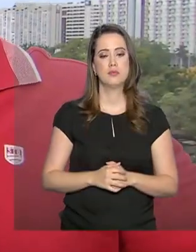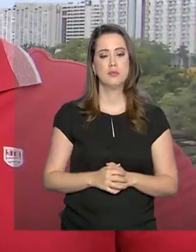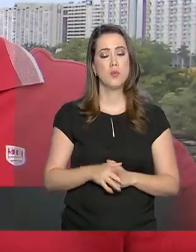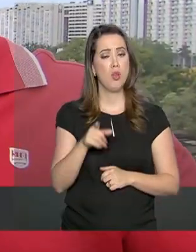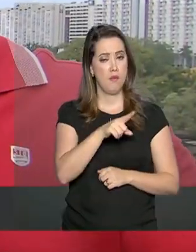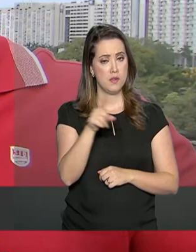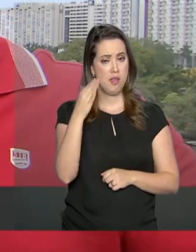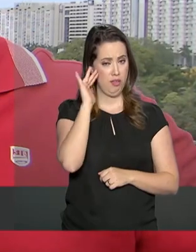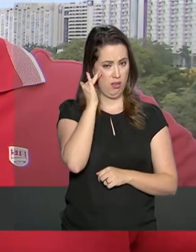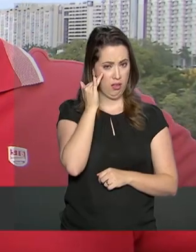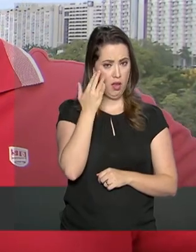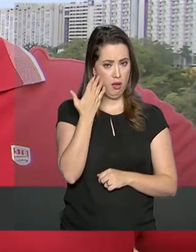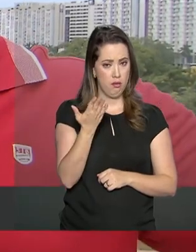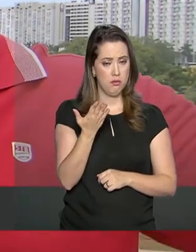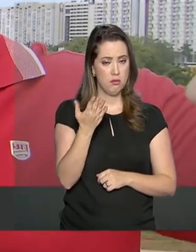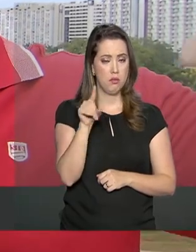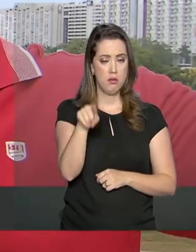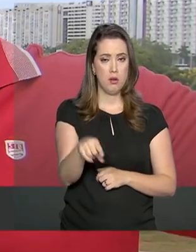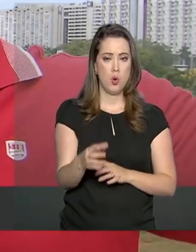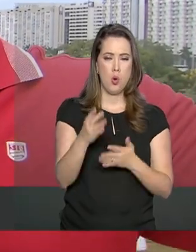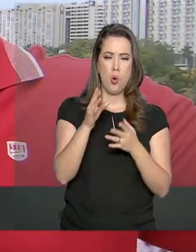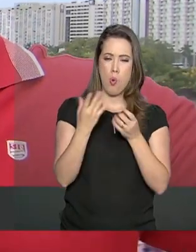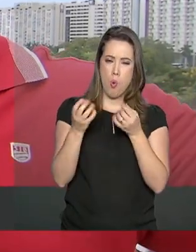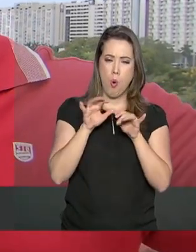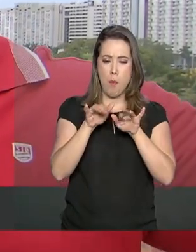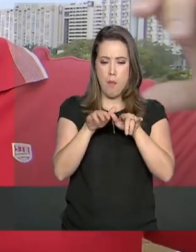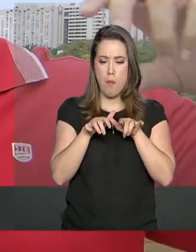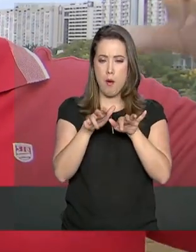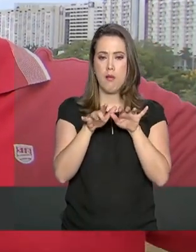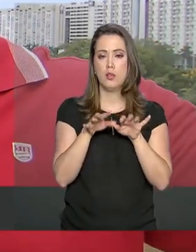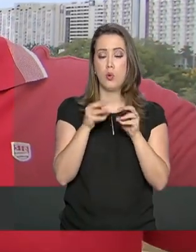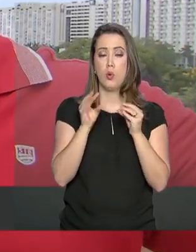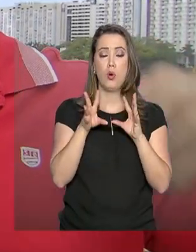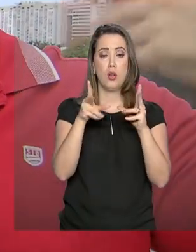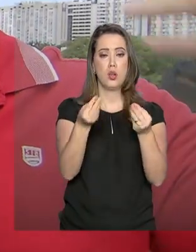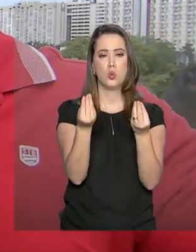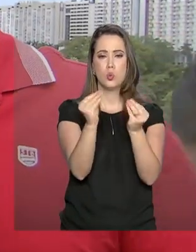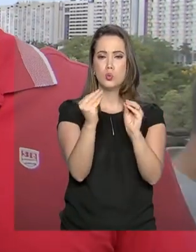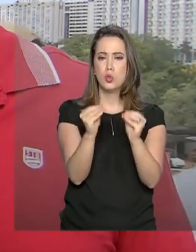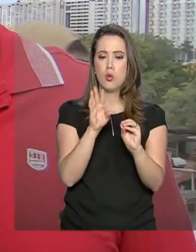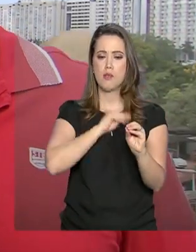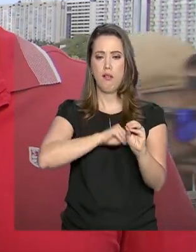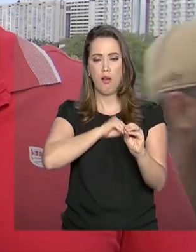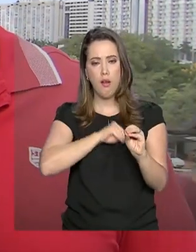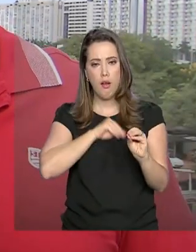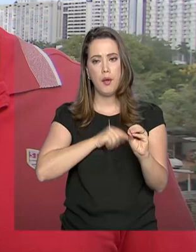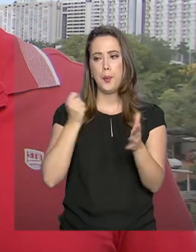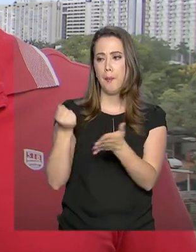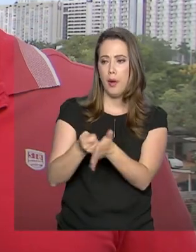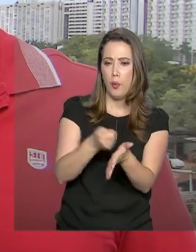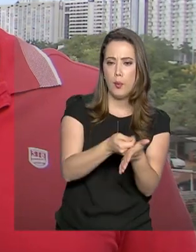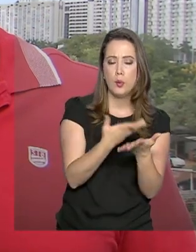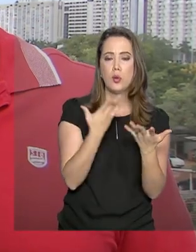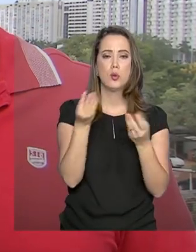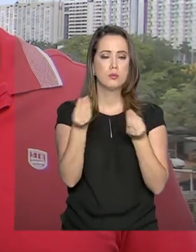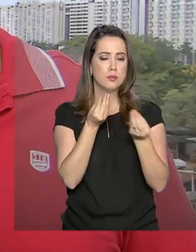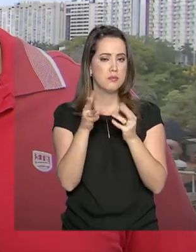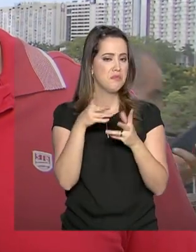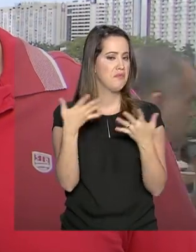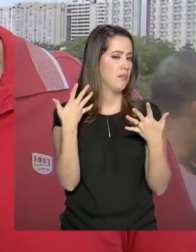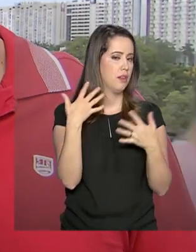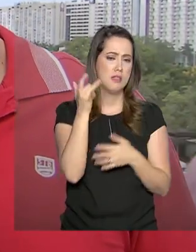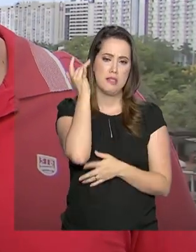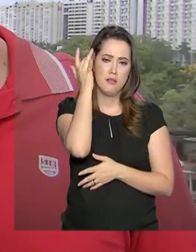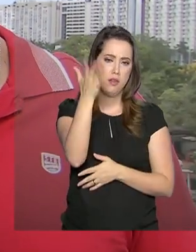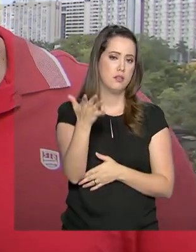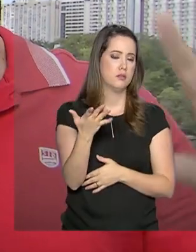entendendo um pouquinho ali, ou seja, preenchimento das rendas, do que você contribuiu, eu acho que não é muito complicado não, acho